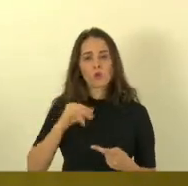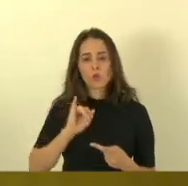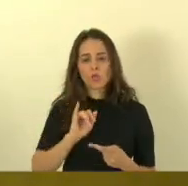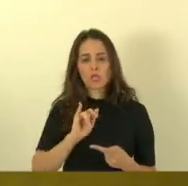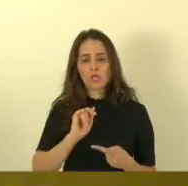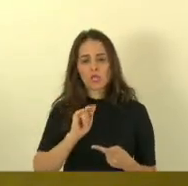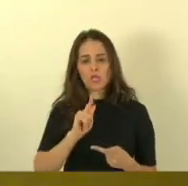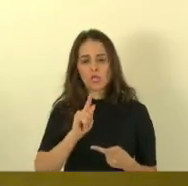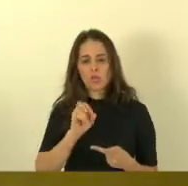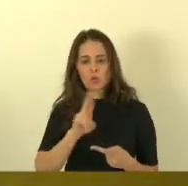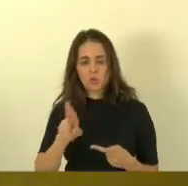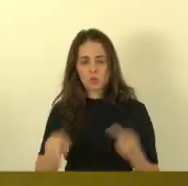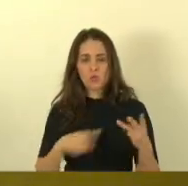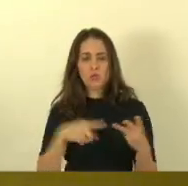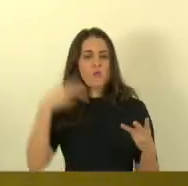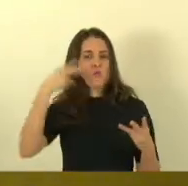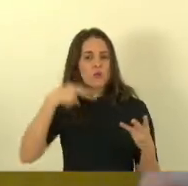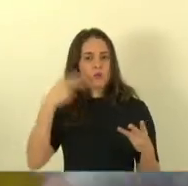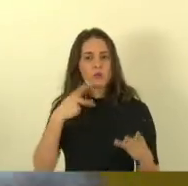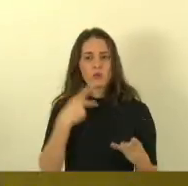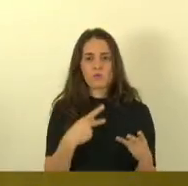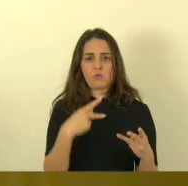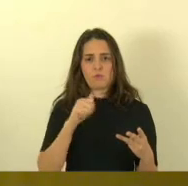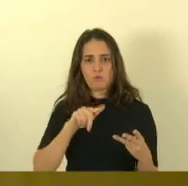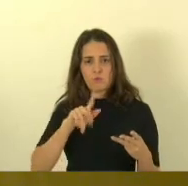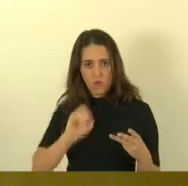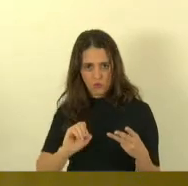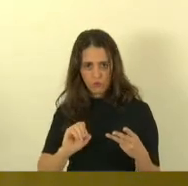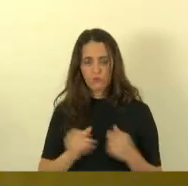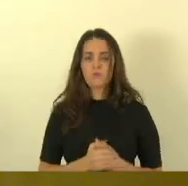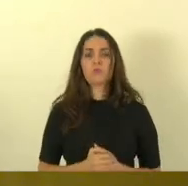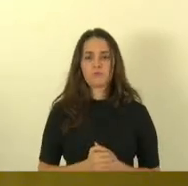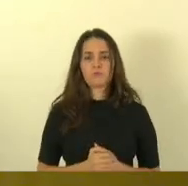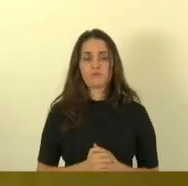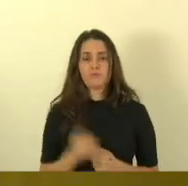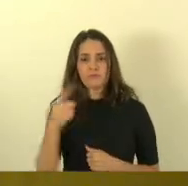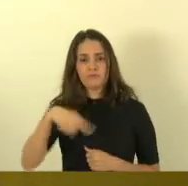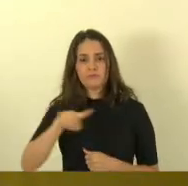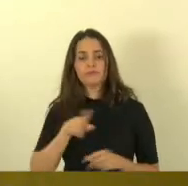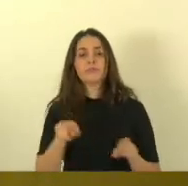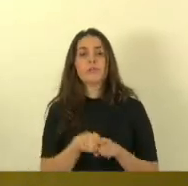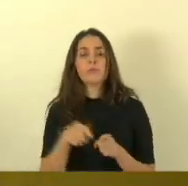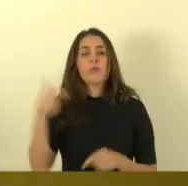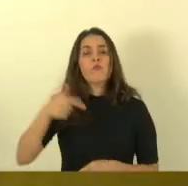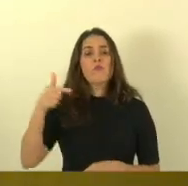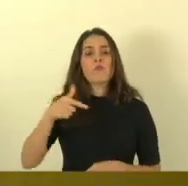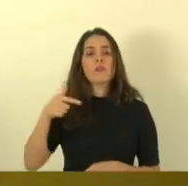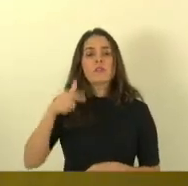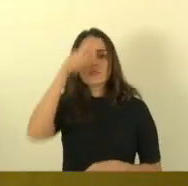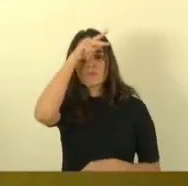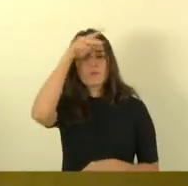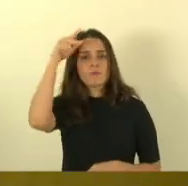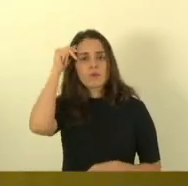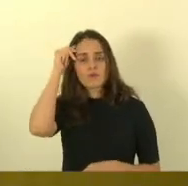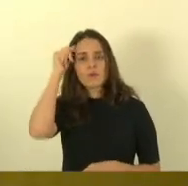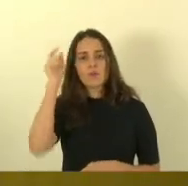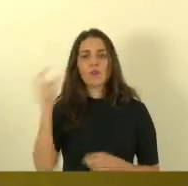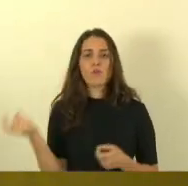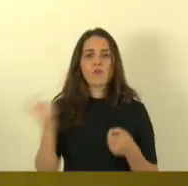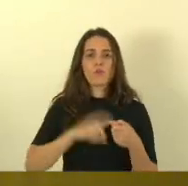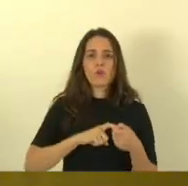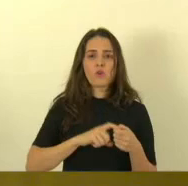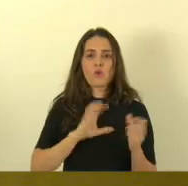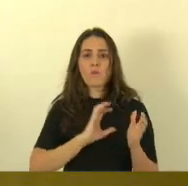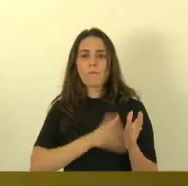aqui, como disse o nosso deputado Chambinho, o vice-prefeito Fernando Camilete, que filhou essa semana aos